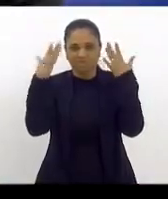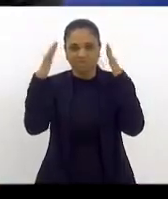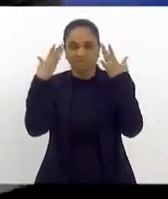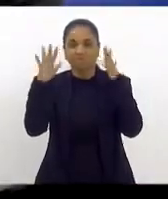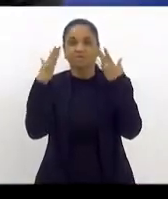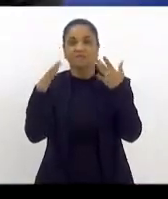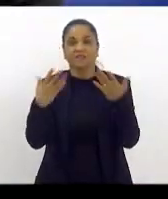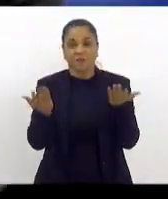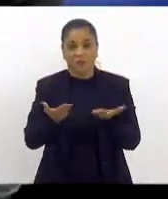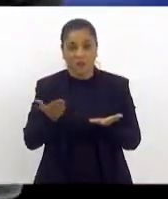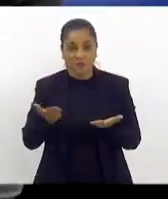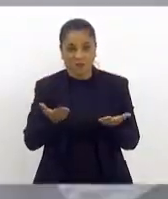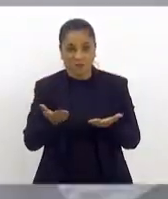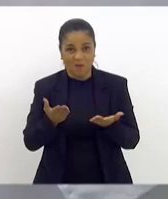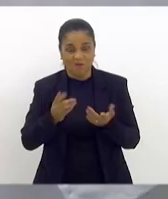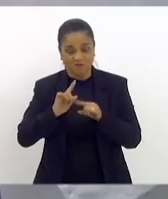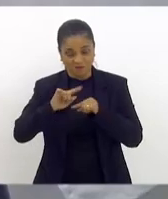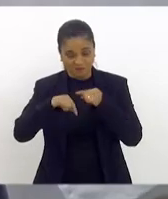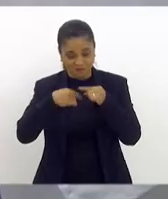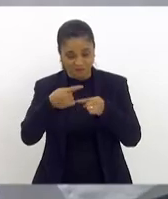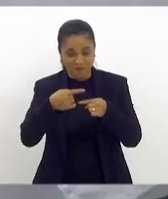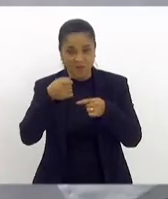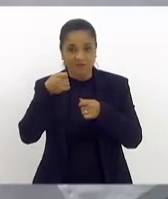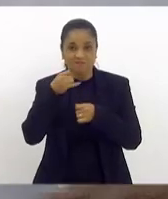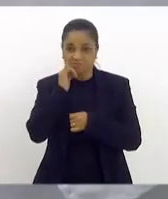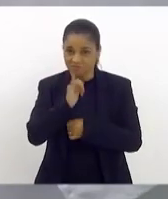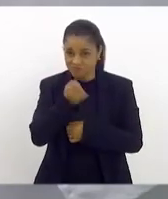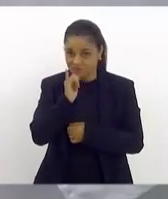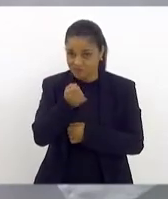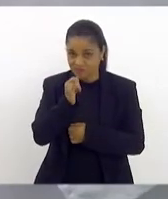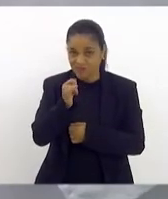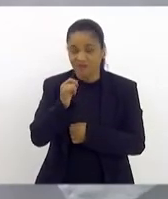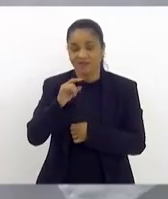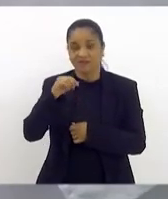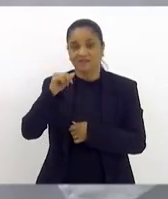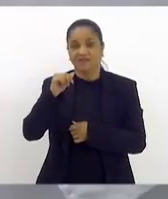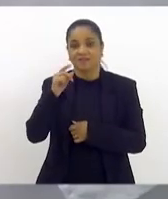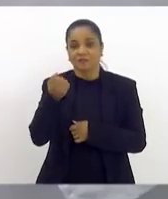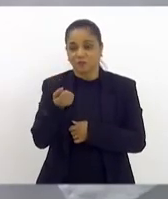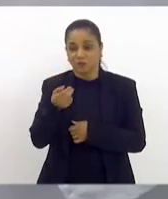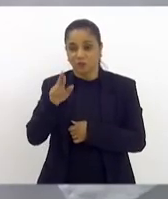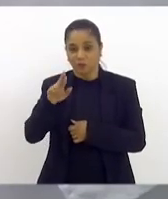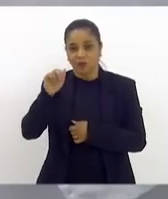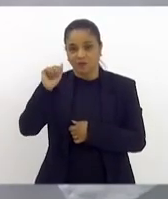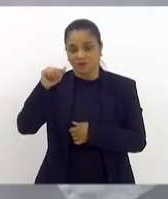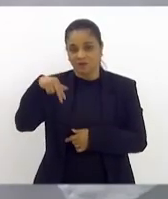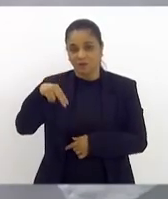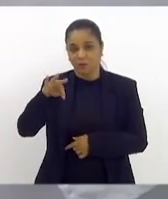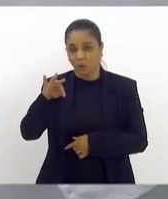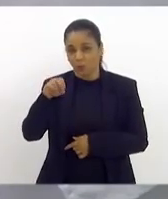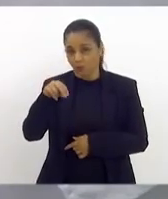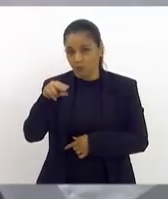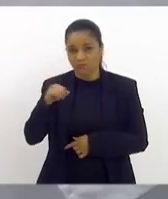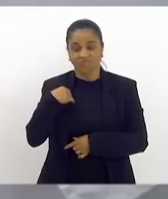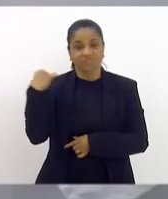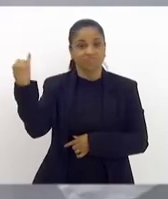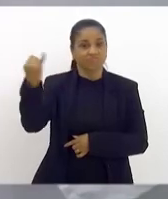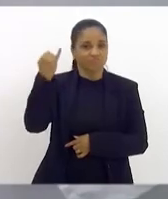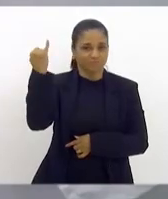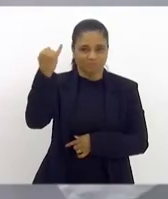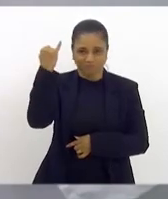Gente, eu ia falar isso após a fala da doutora Antônia. Vocês vejam a importância de alguém